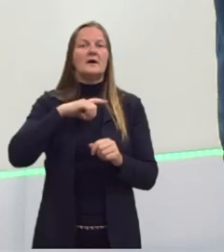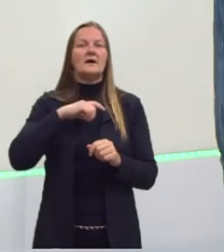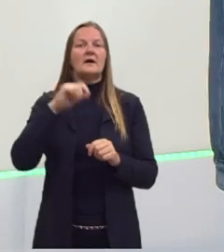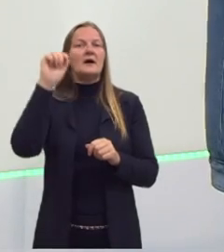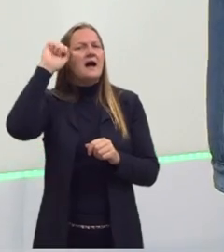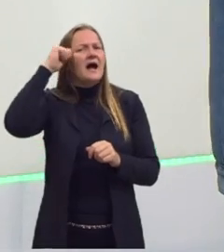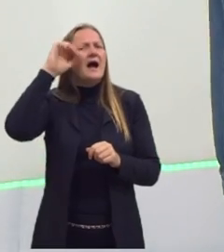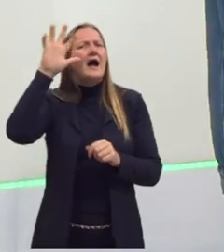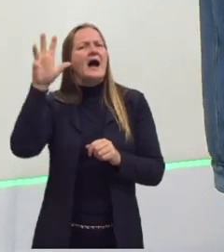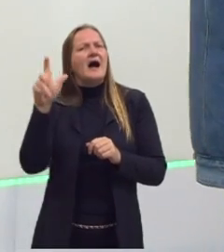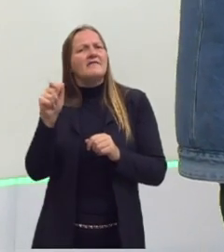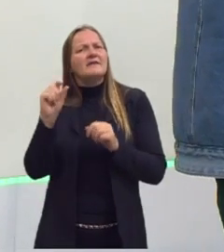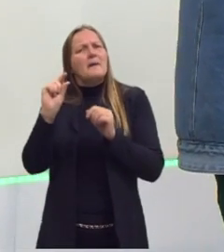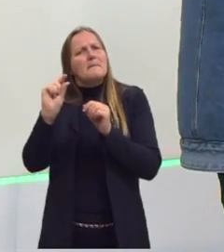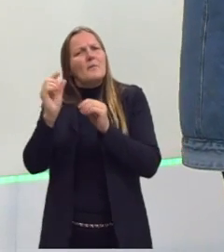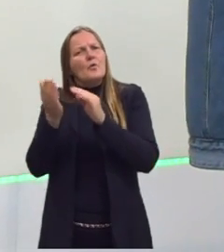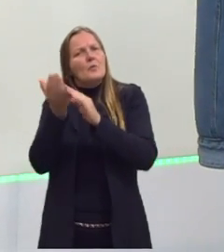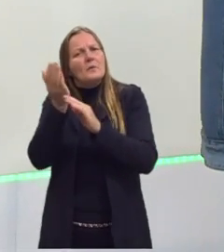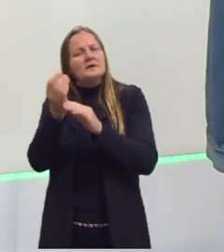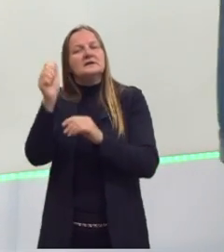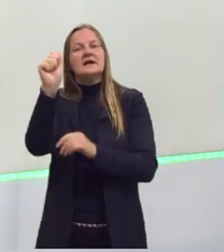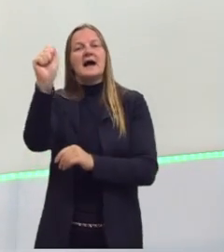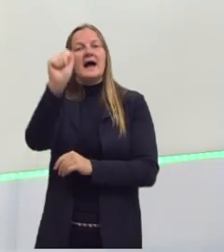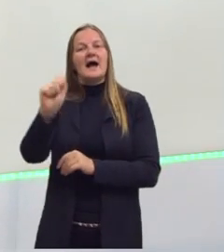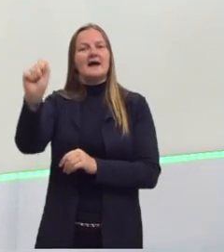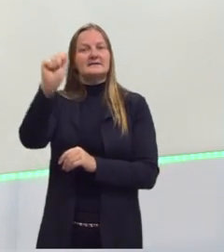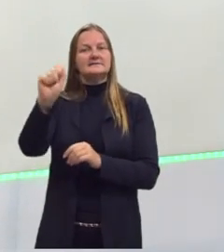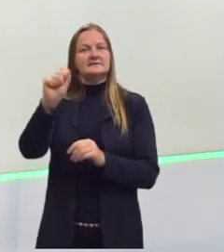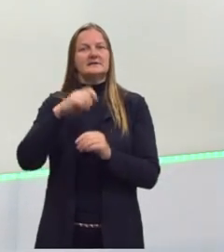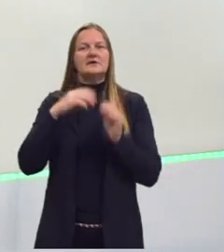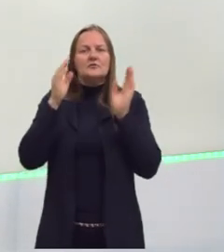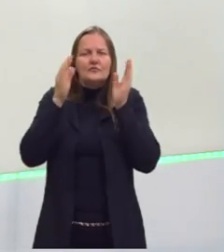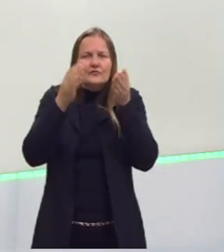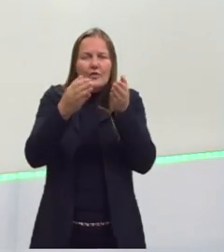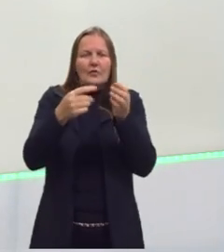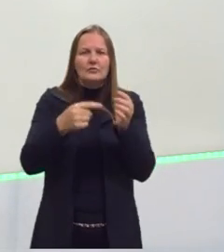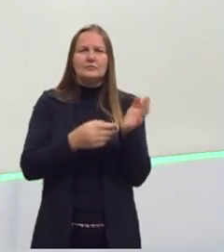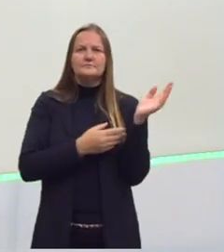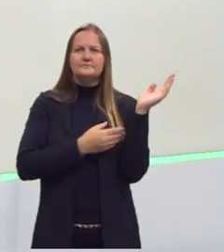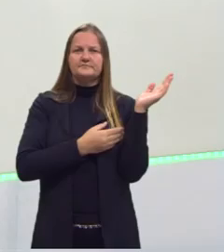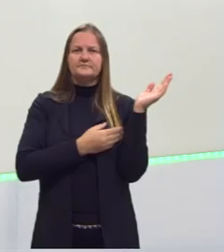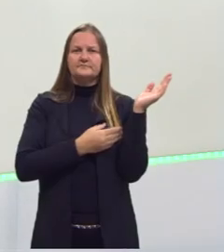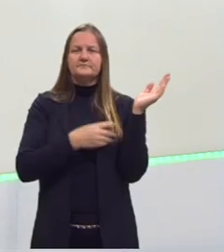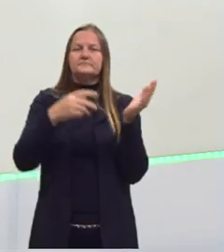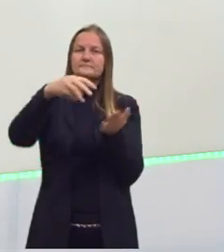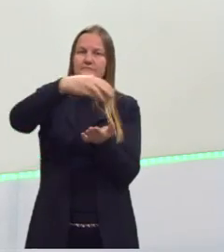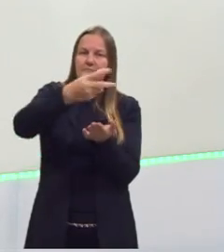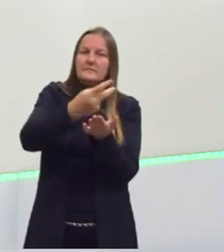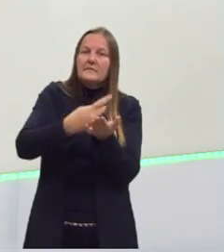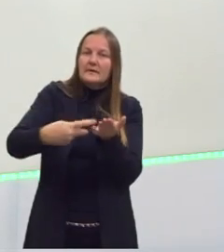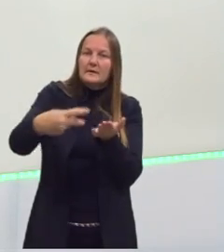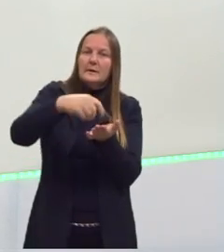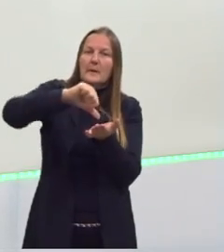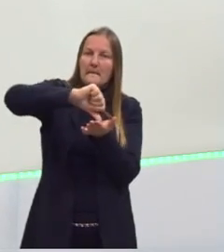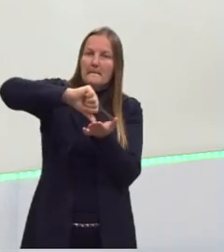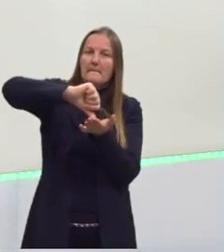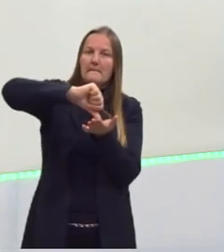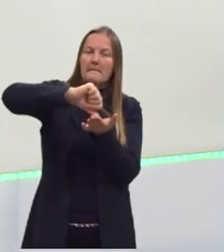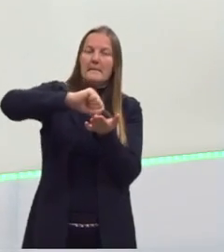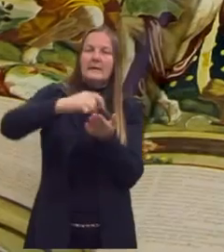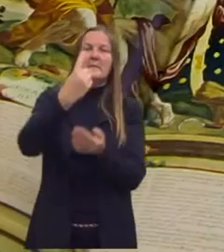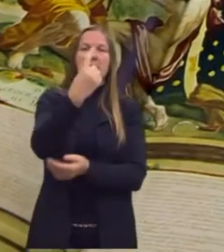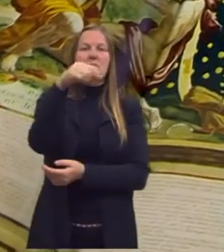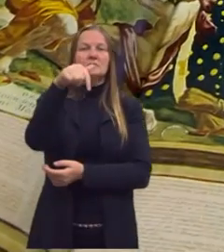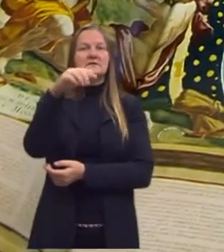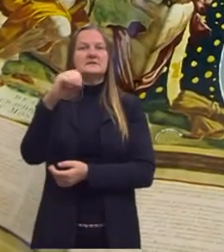África e uma parte da Ásia. Então, gente pode focar aqui, primeiro, nesse mapa. Esse mapa até já é de 1